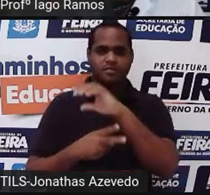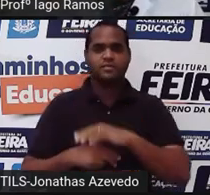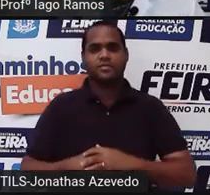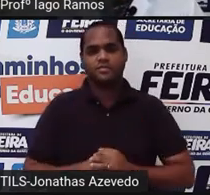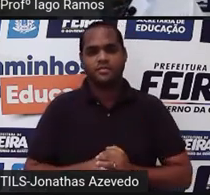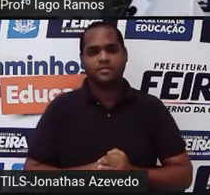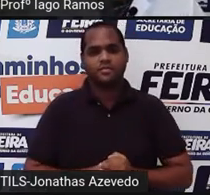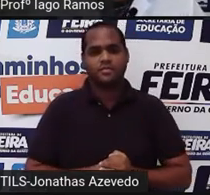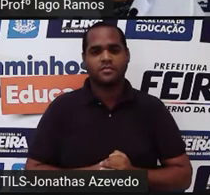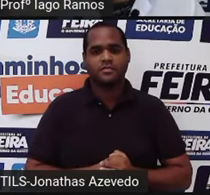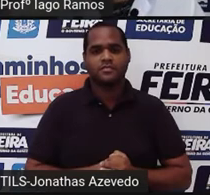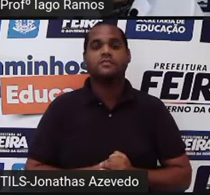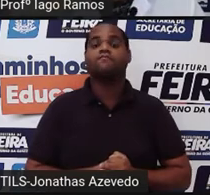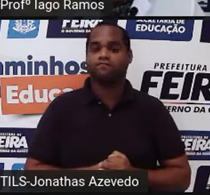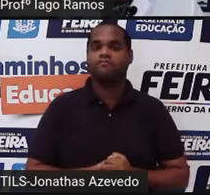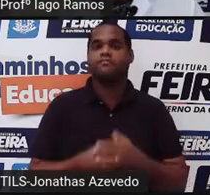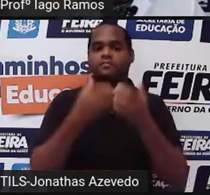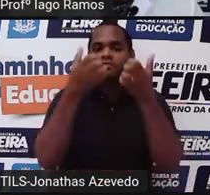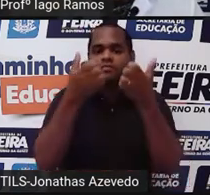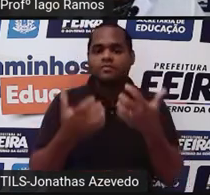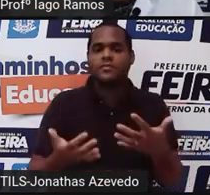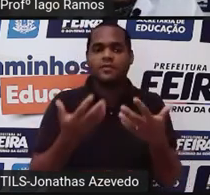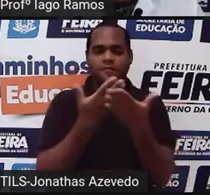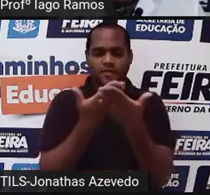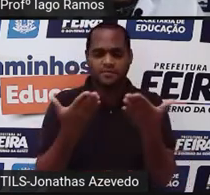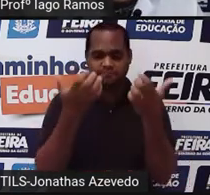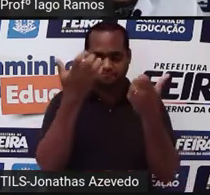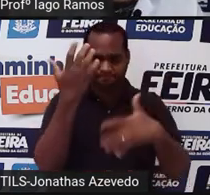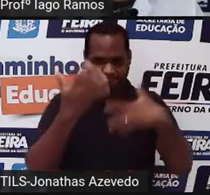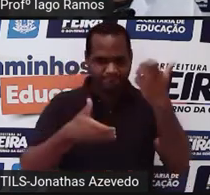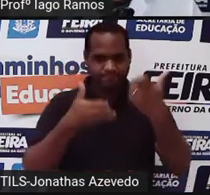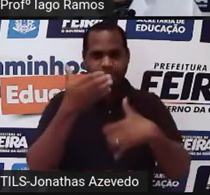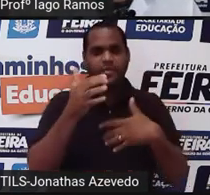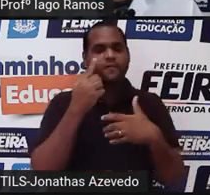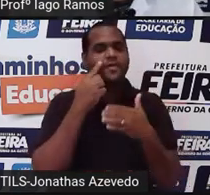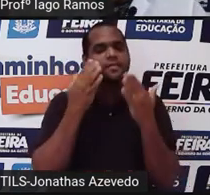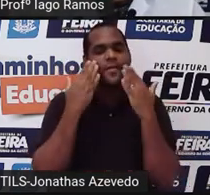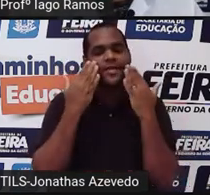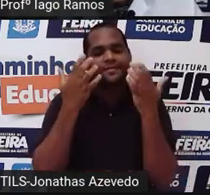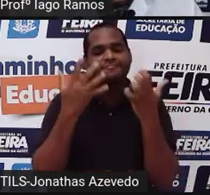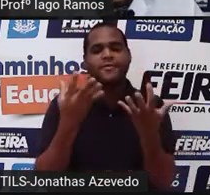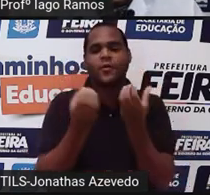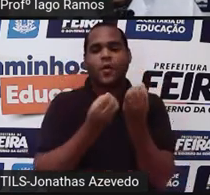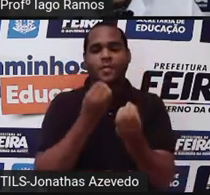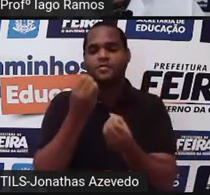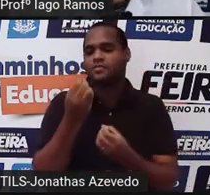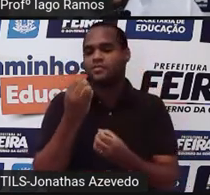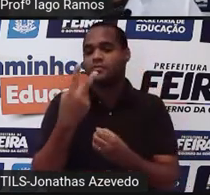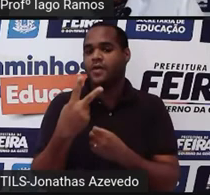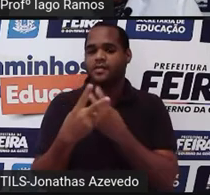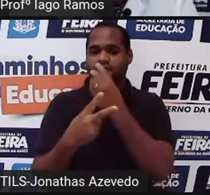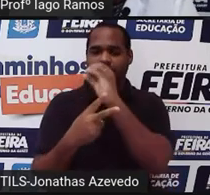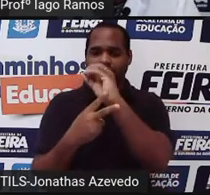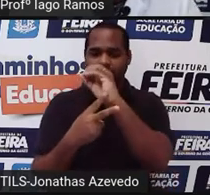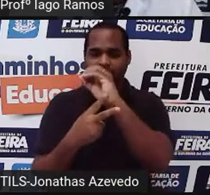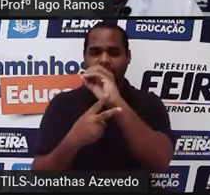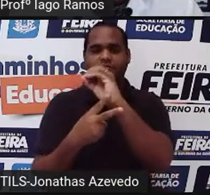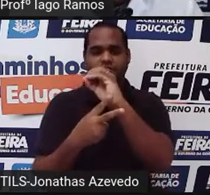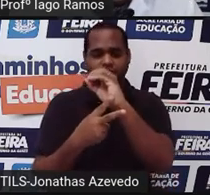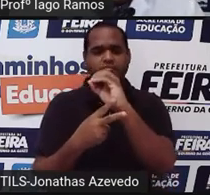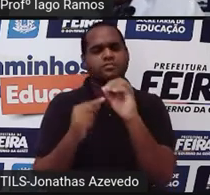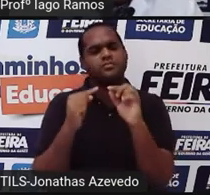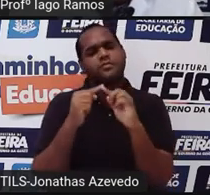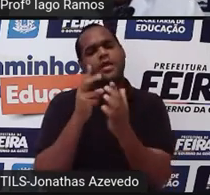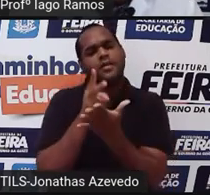Estou fazendo isso aqui para te explicar, para te mostrar por que que quando chega no elevado a 0, dá sempre 1, tá bom? Então, cada uma dessas